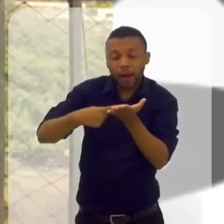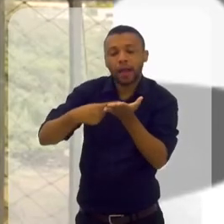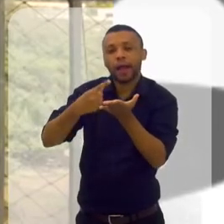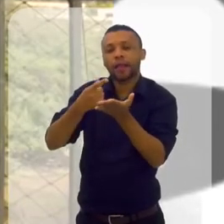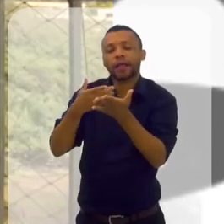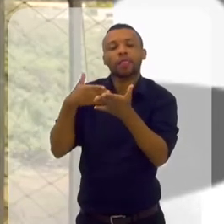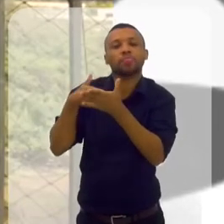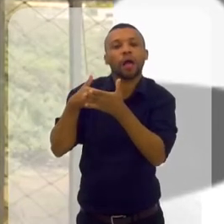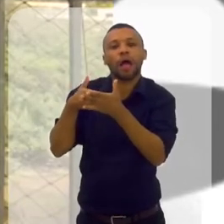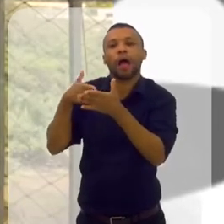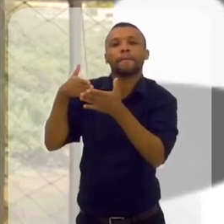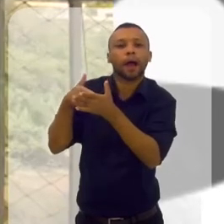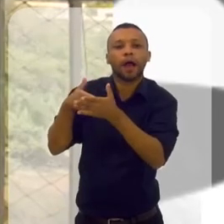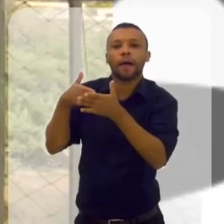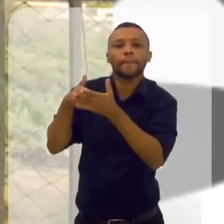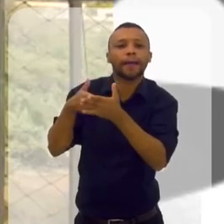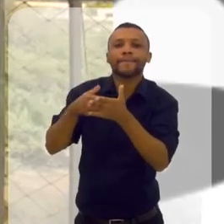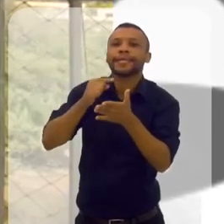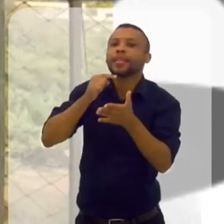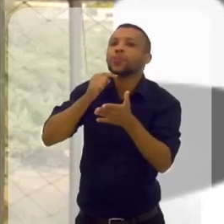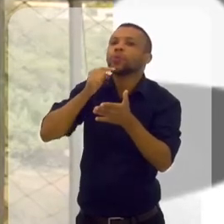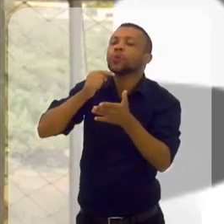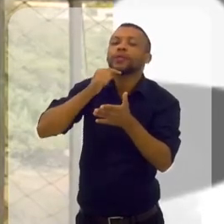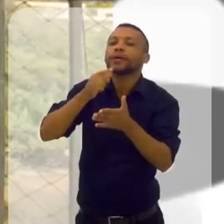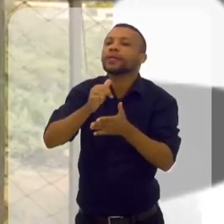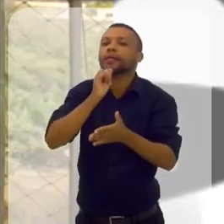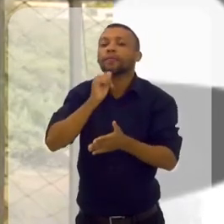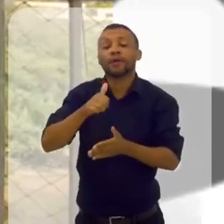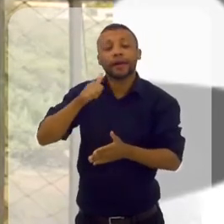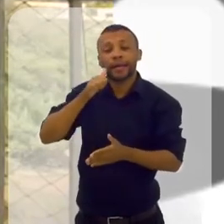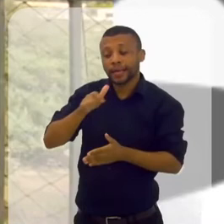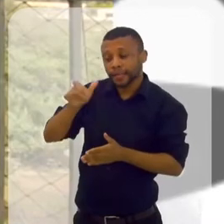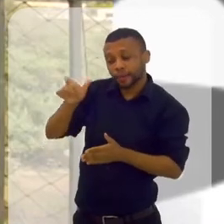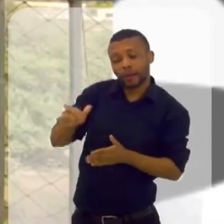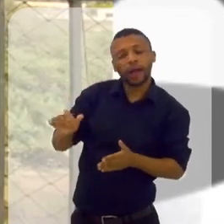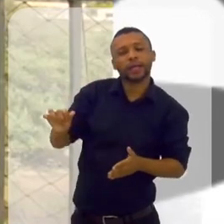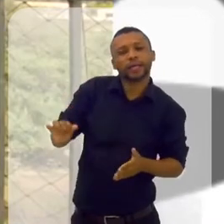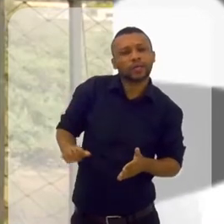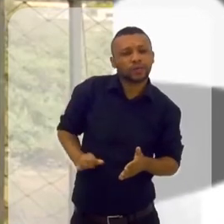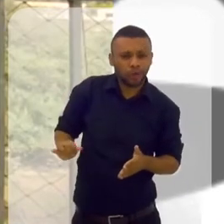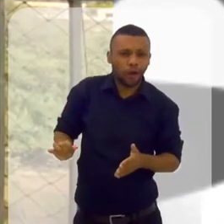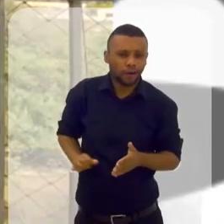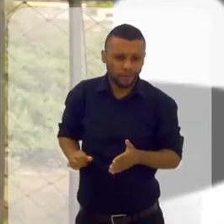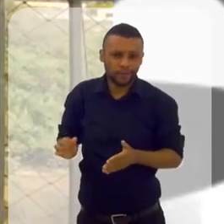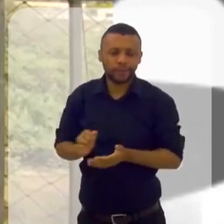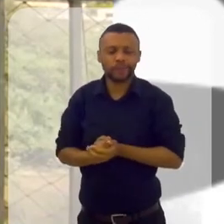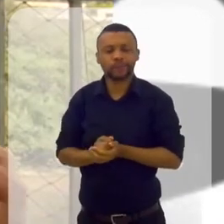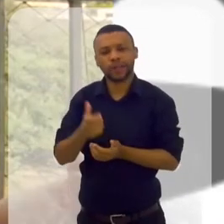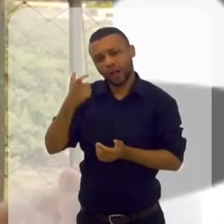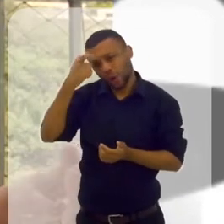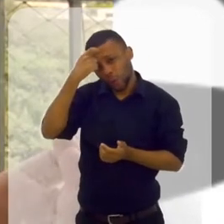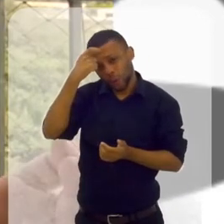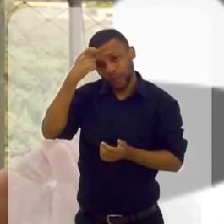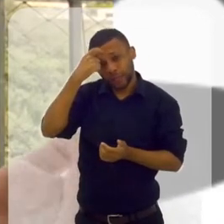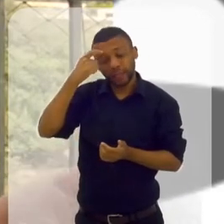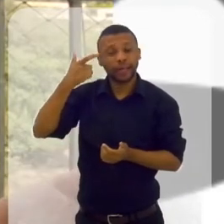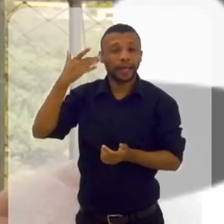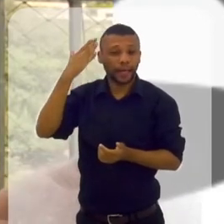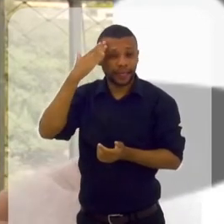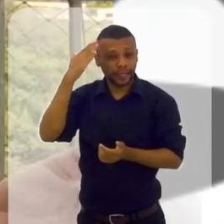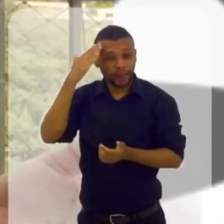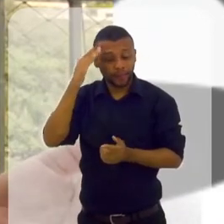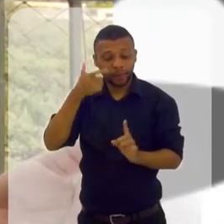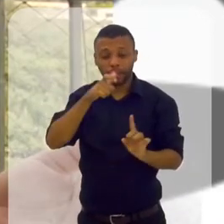do seu subconsciente, ela abarra e não deixa entrar. Então, vamos supor, essa mulher que tem o dedo podre, conscientemente, ela